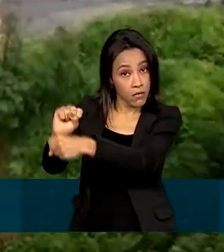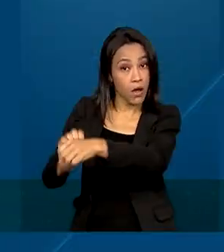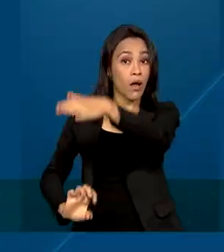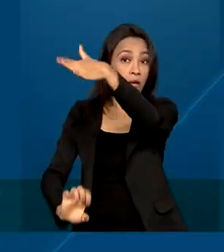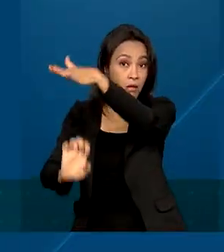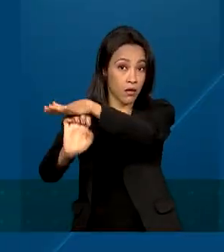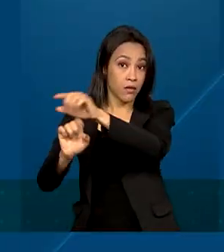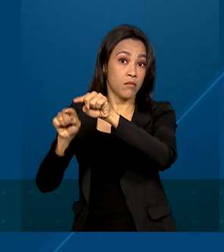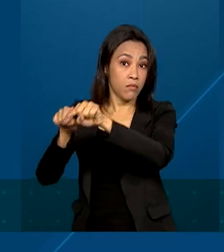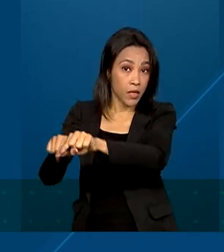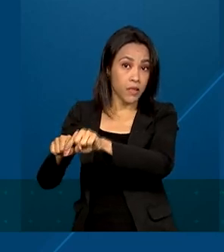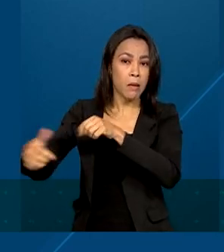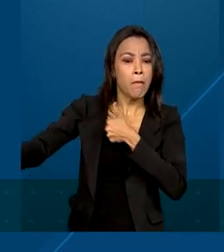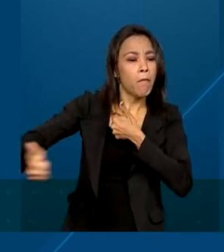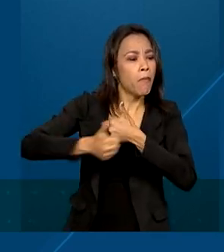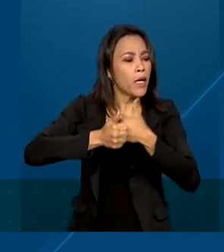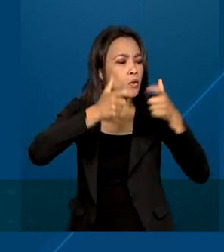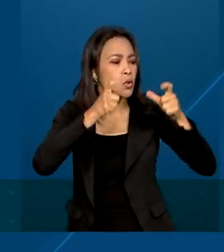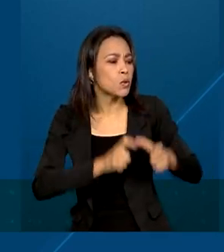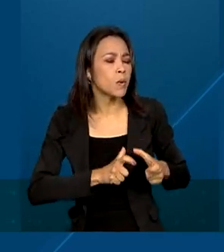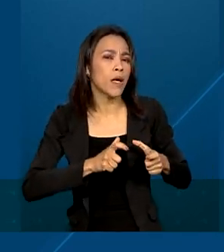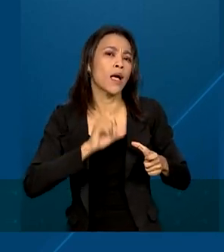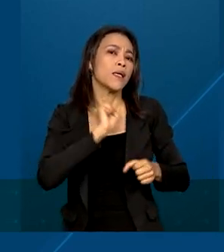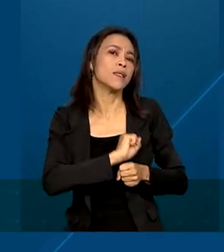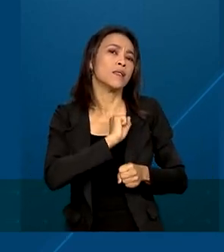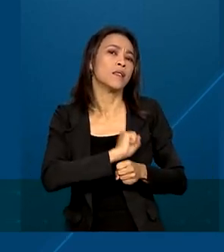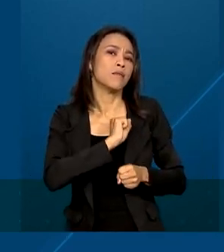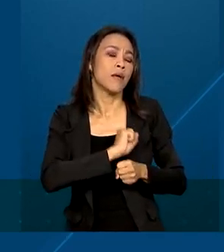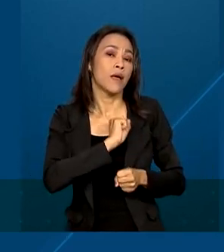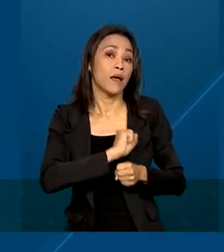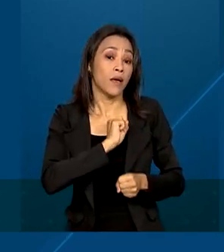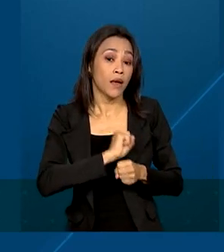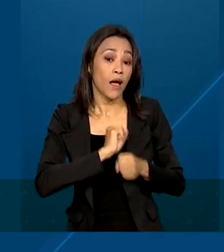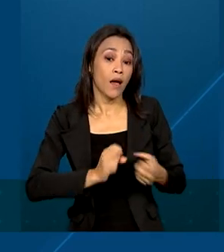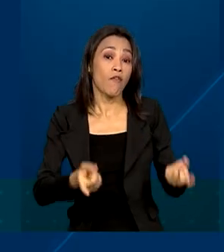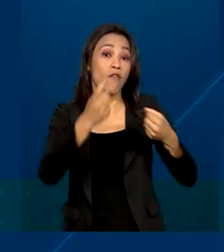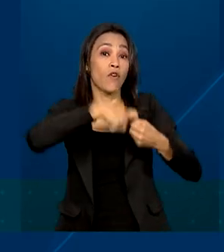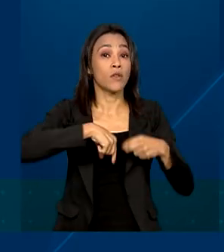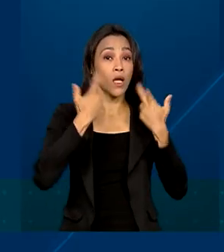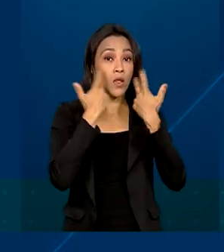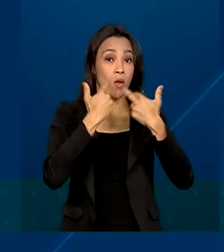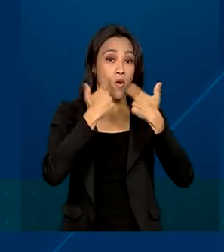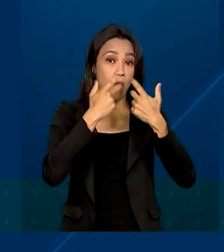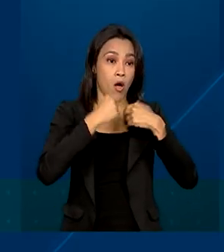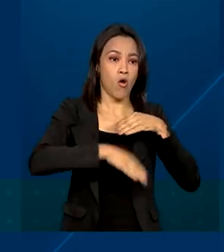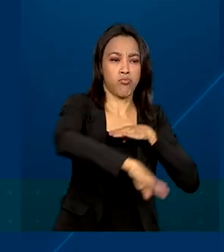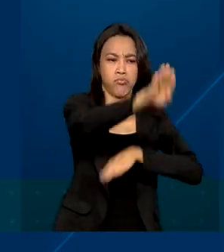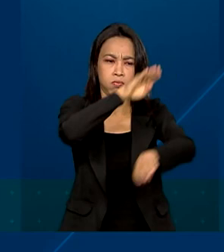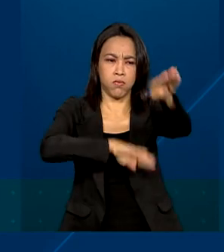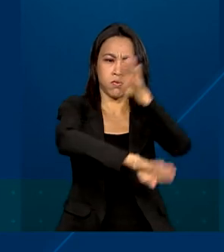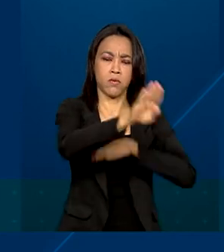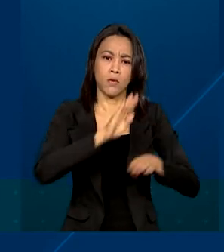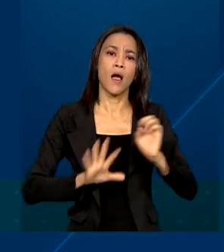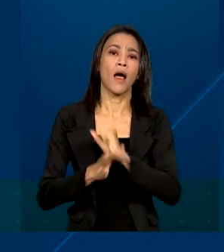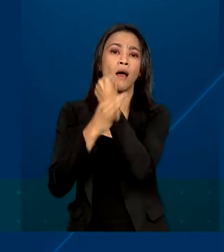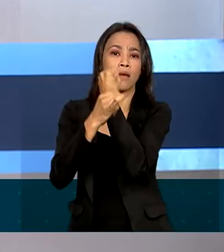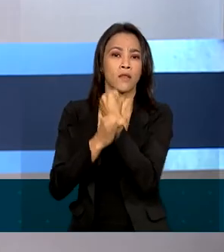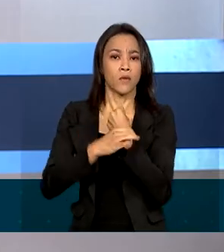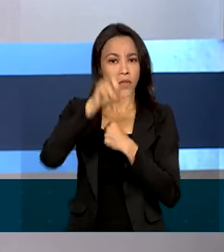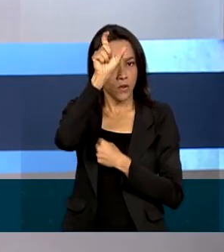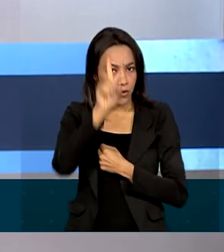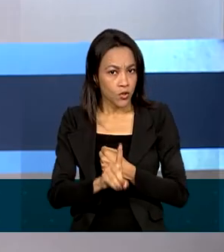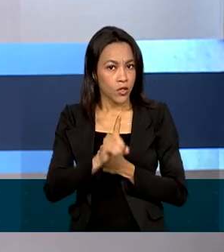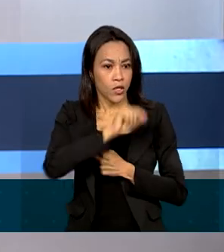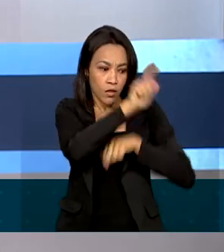no ponto de parada mais próximo e aguardem o retorno da normalidade na rodovia, garantindo os direitos dos usuários.